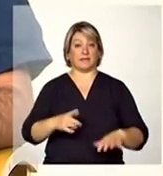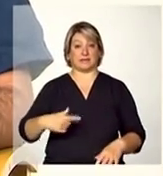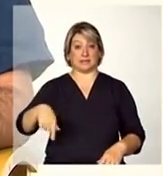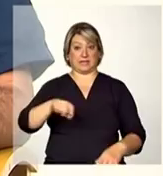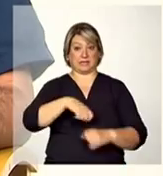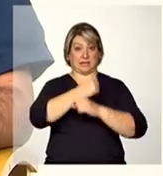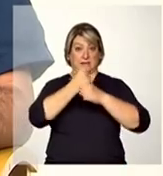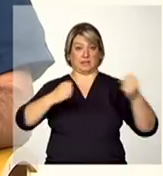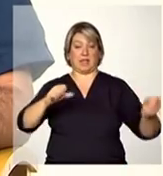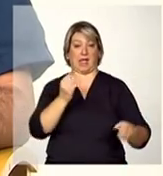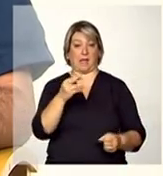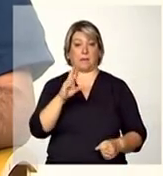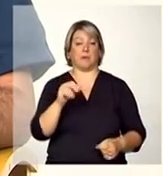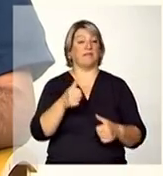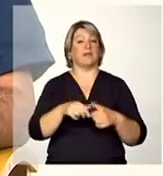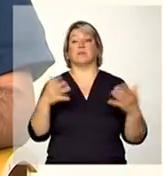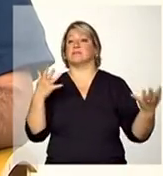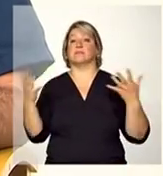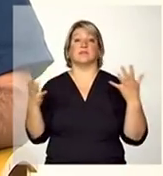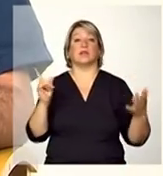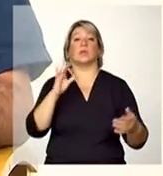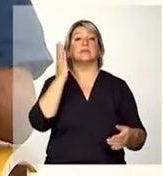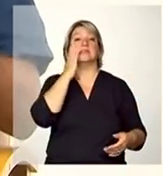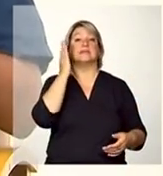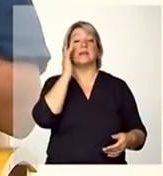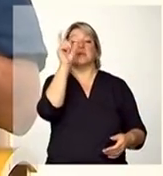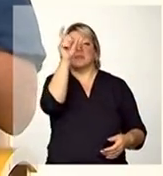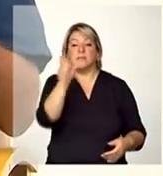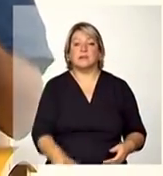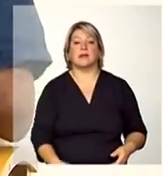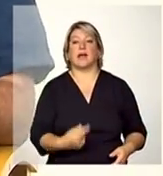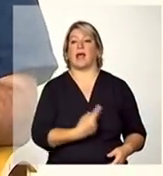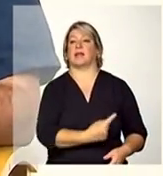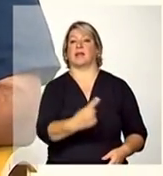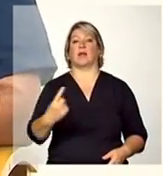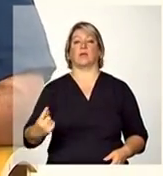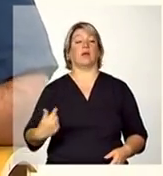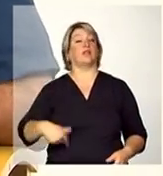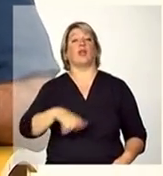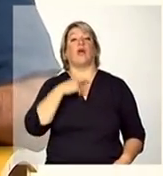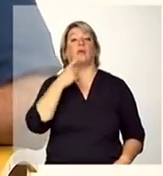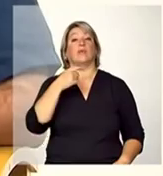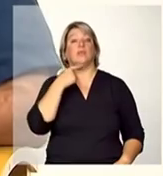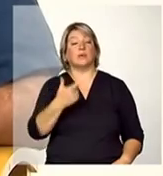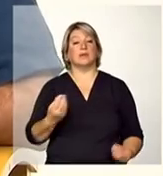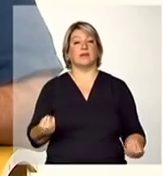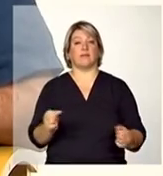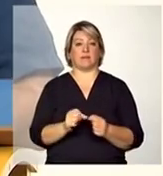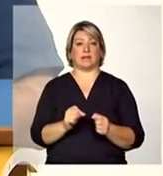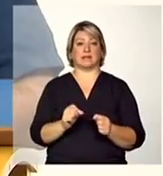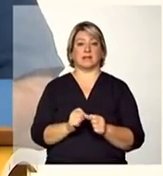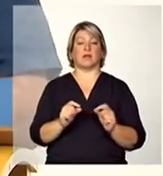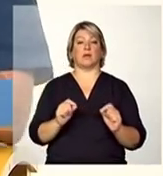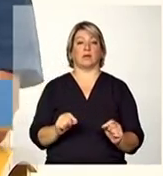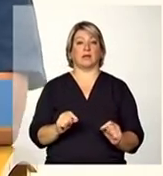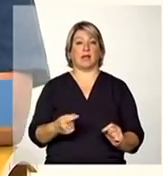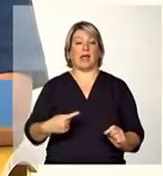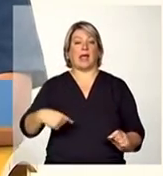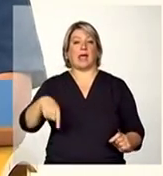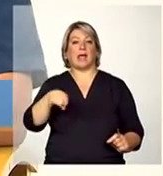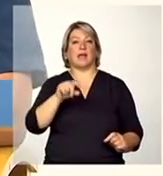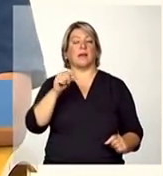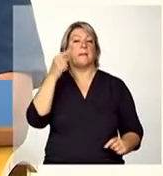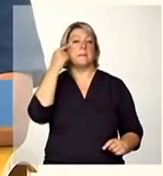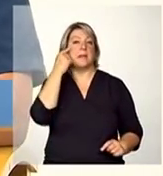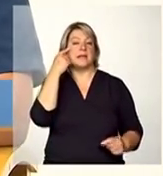instituições elas acabam perdendo o histórico dessas pessoas com deficiência e a gente acaba não conseguindo fazer com que ela pensar em